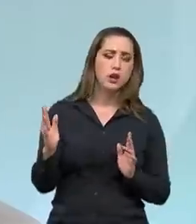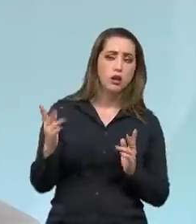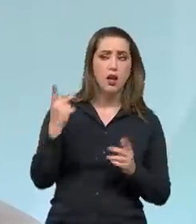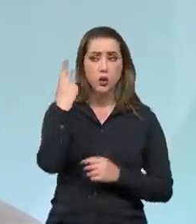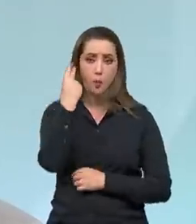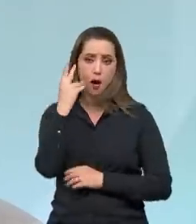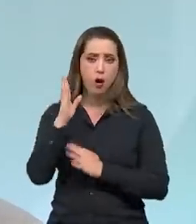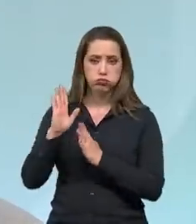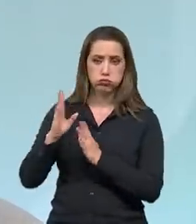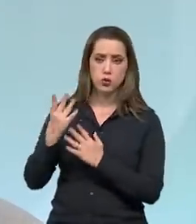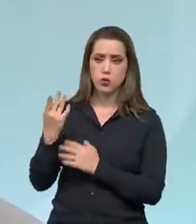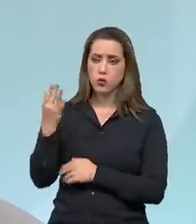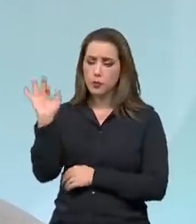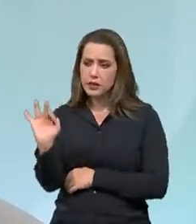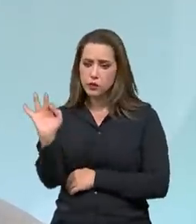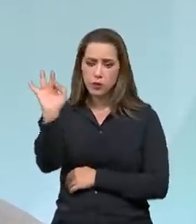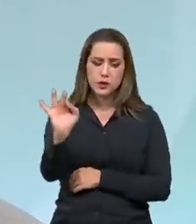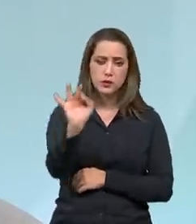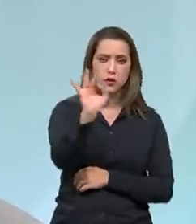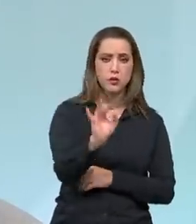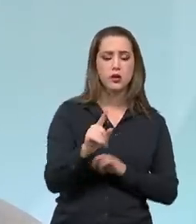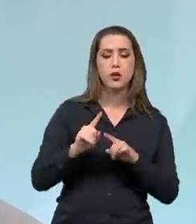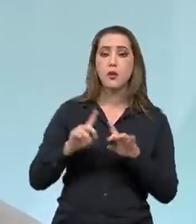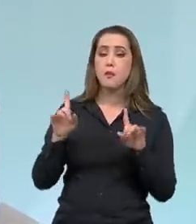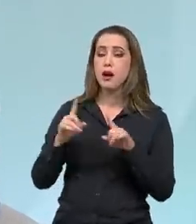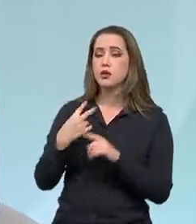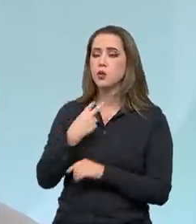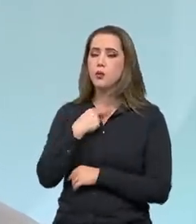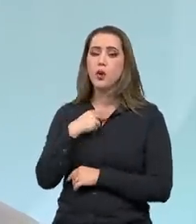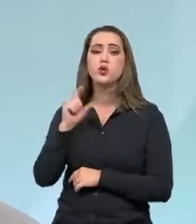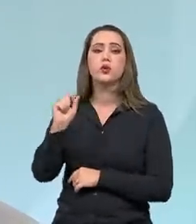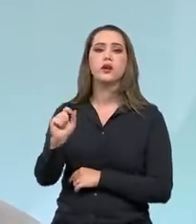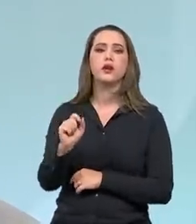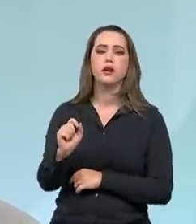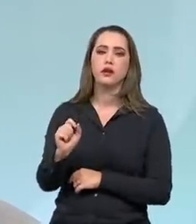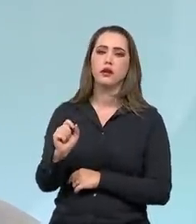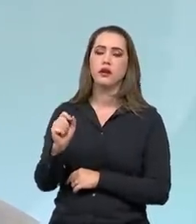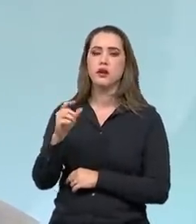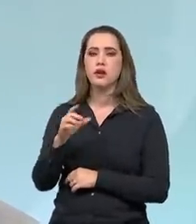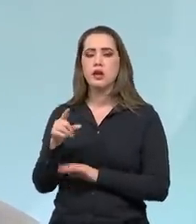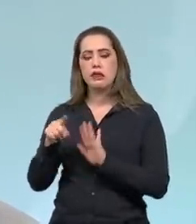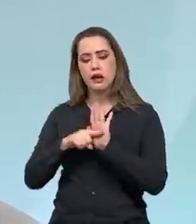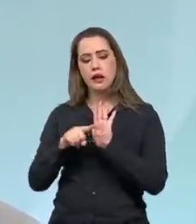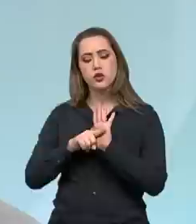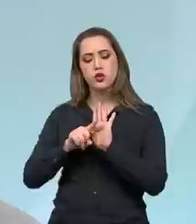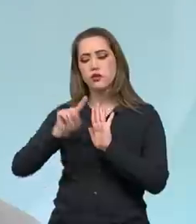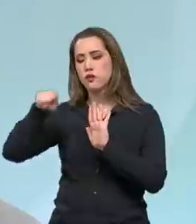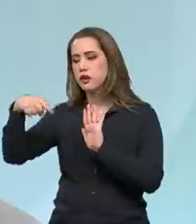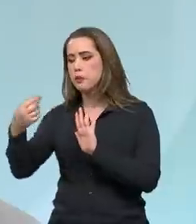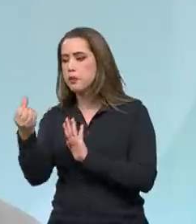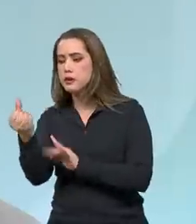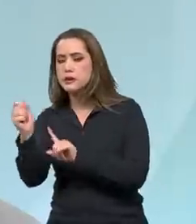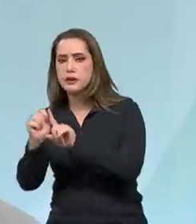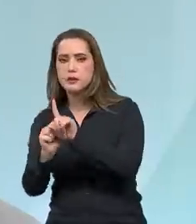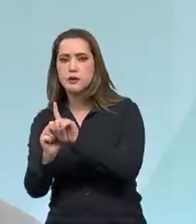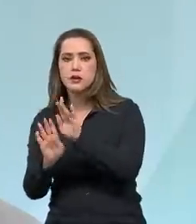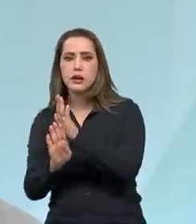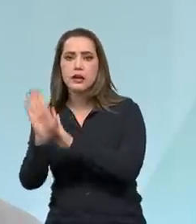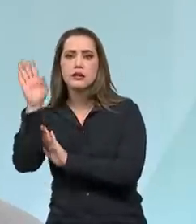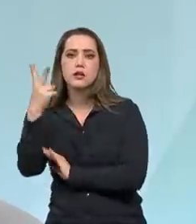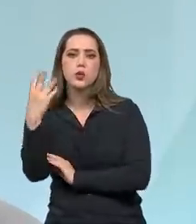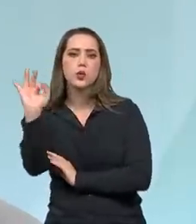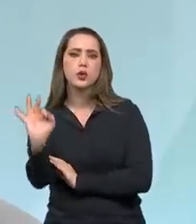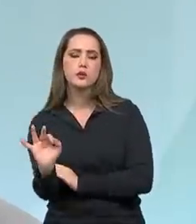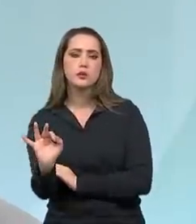é natural é você realizar uma previsão negativa e seis meses depois você colocar uma taxa de crescimento de 2%.